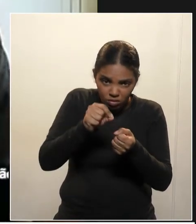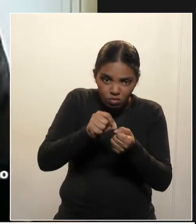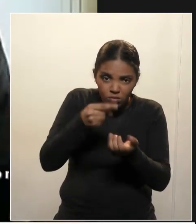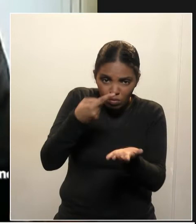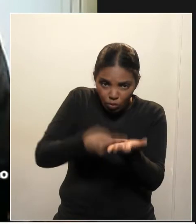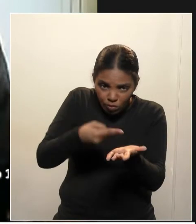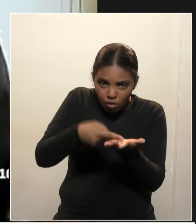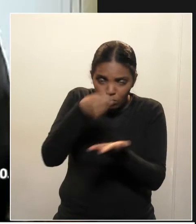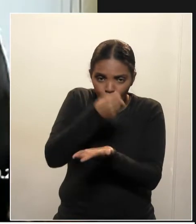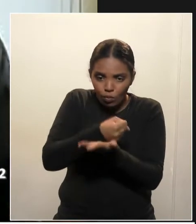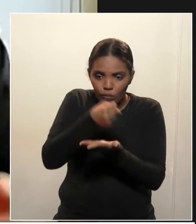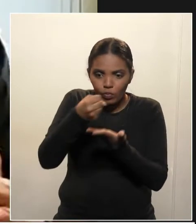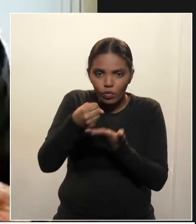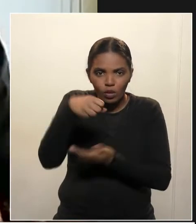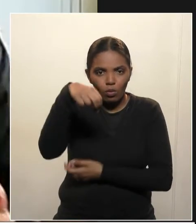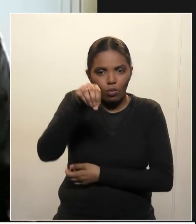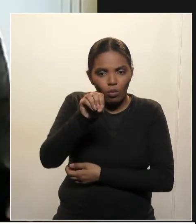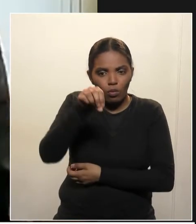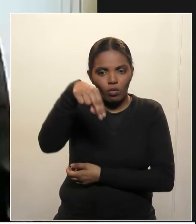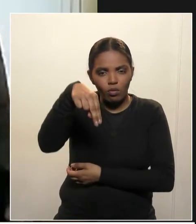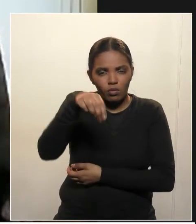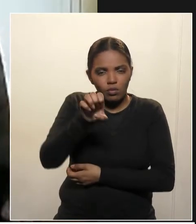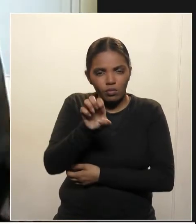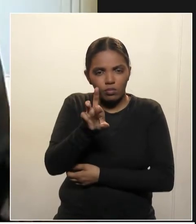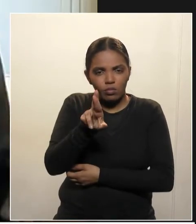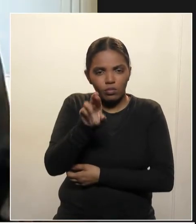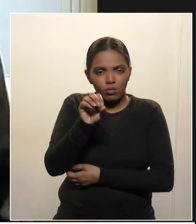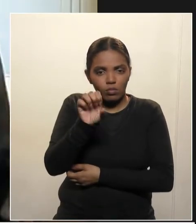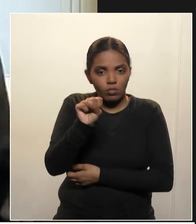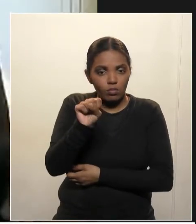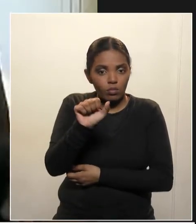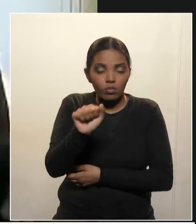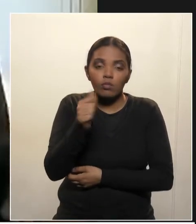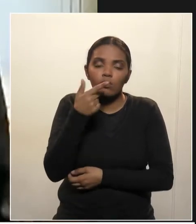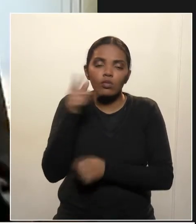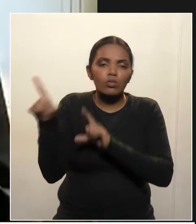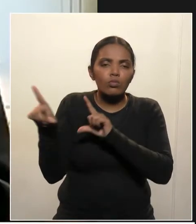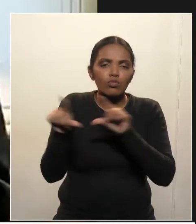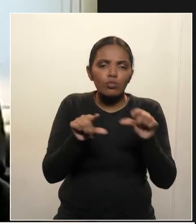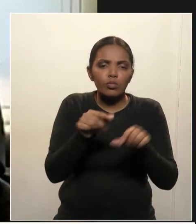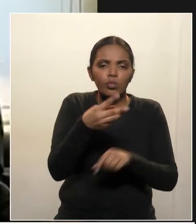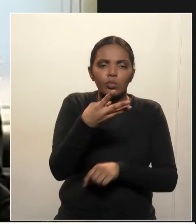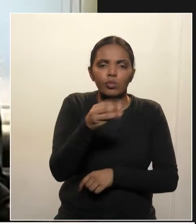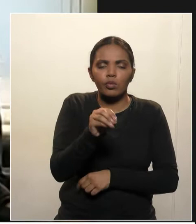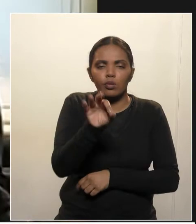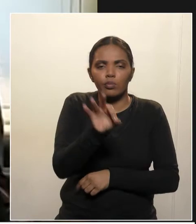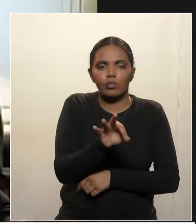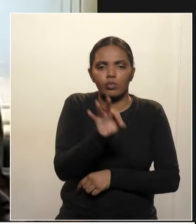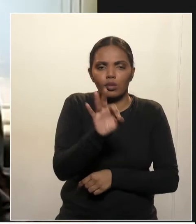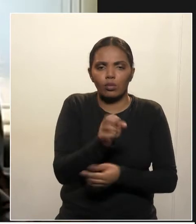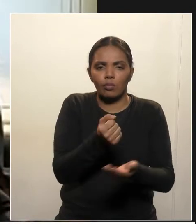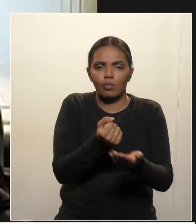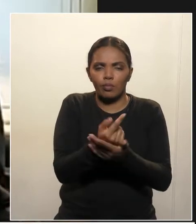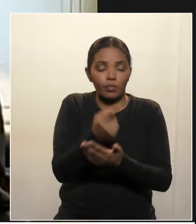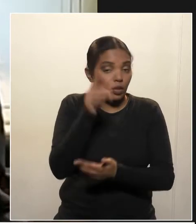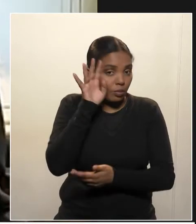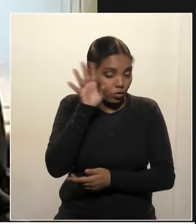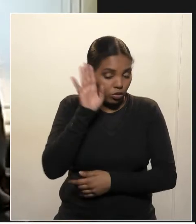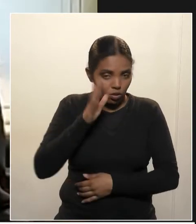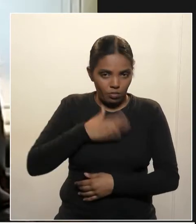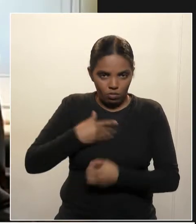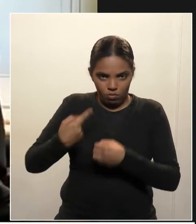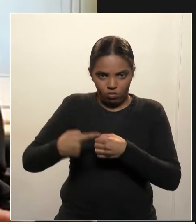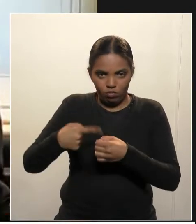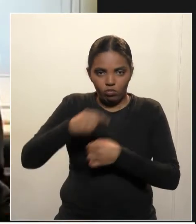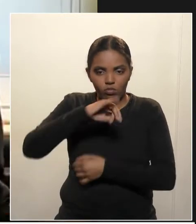esse modelo de concessão onerosa, que pode reduzir em trinta por cento, se fala a tarifa, imagina que em Jataizinho, onde